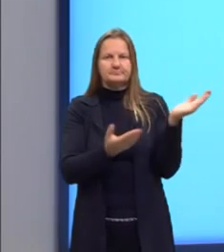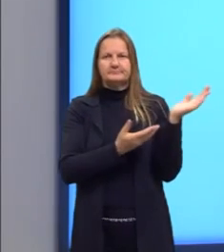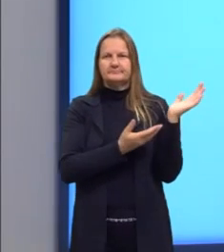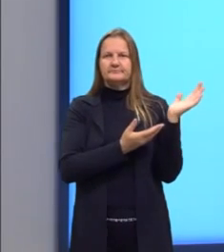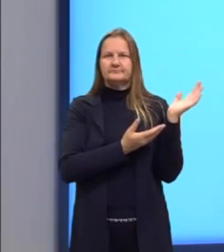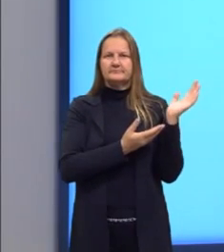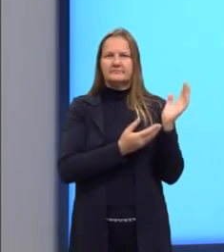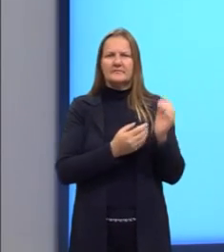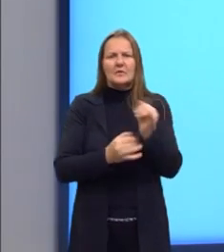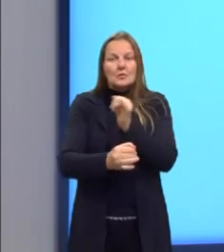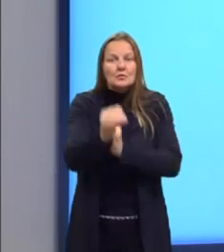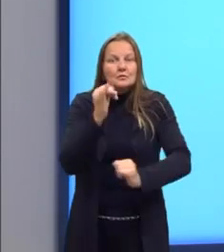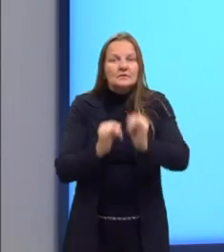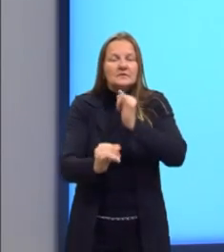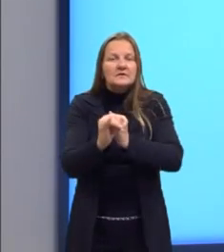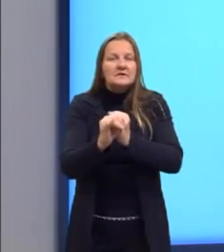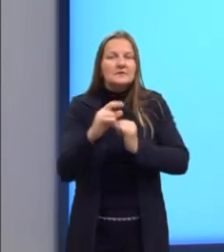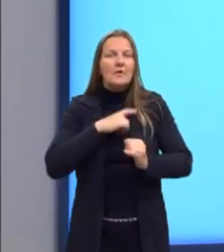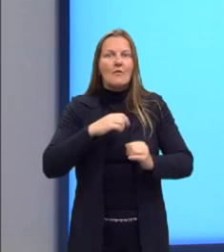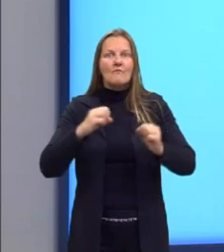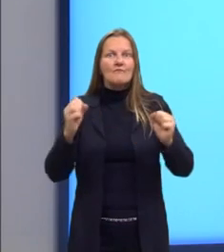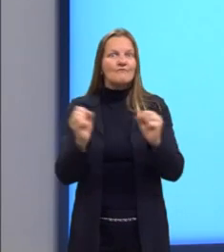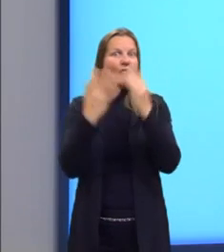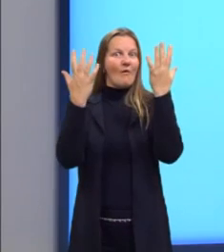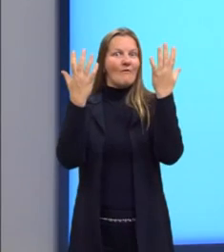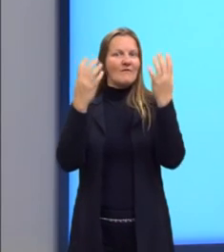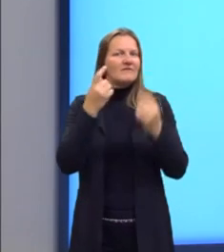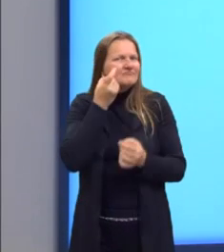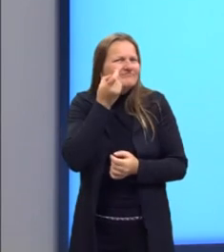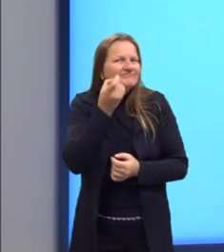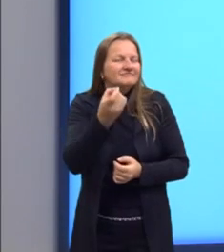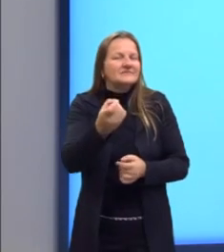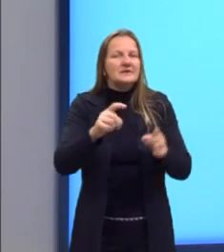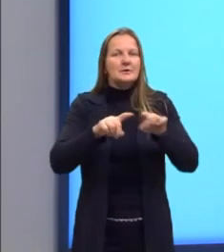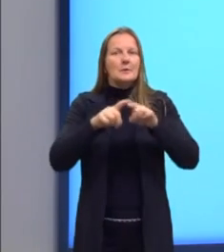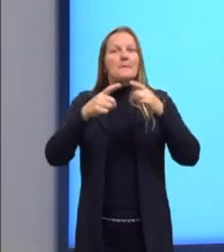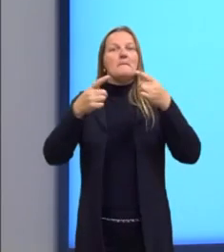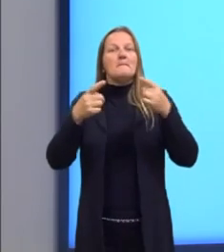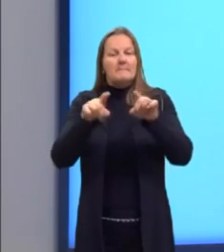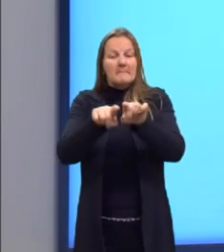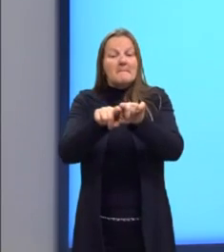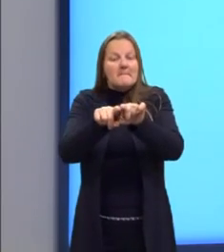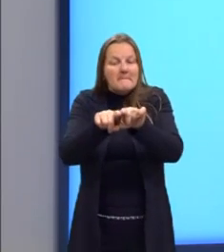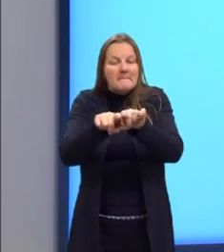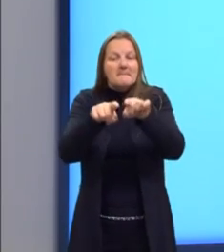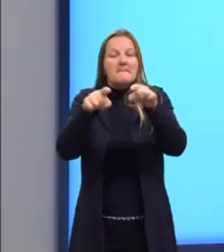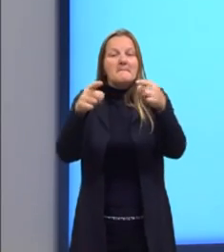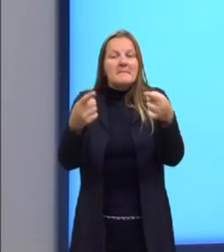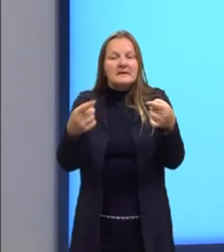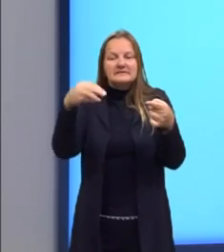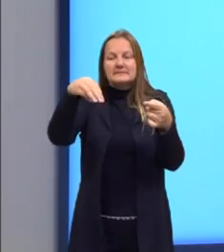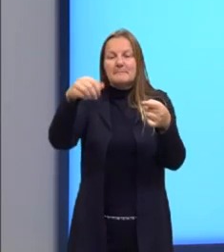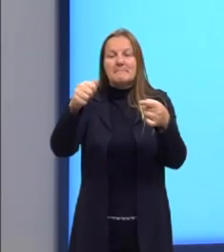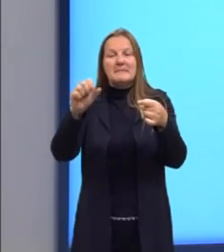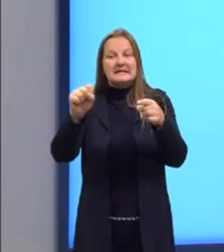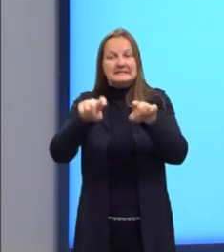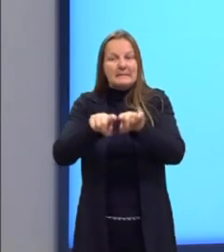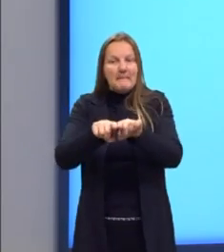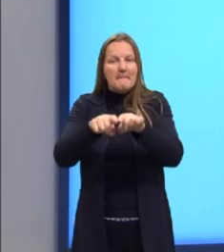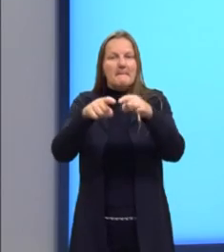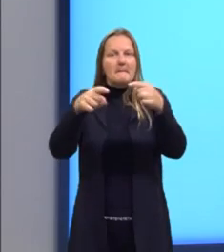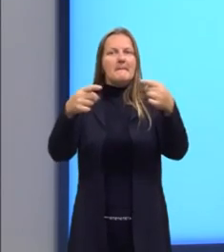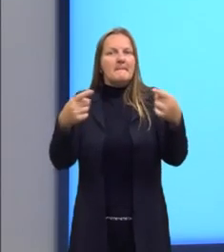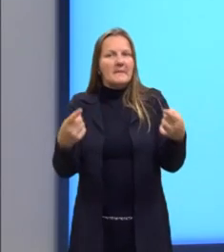O internetês é um fenômeno interessante, mas... E daí, quando a gente bota aqui esse mas,